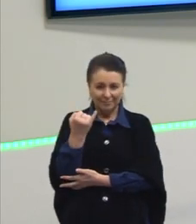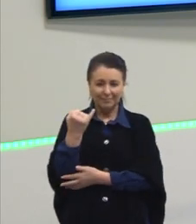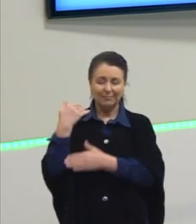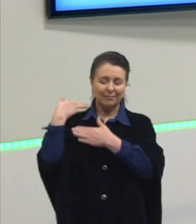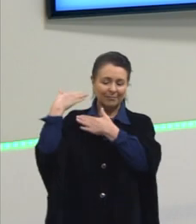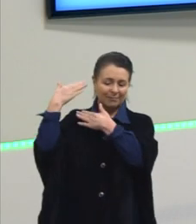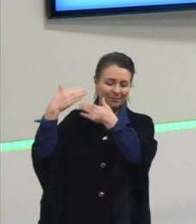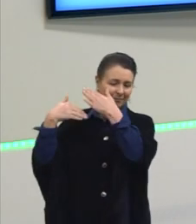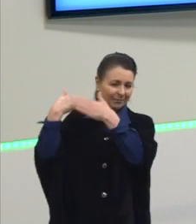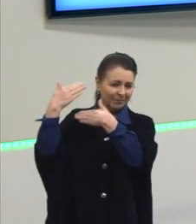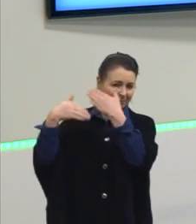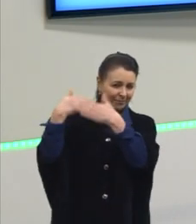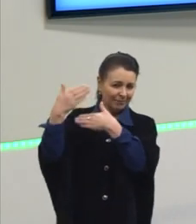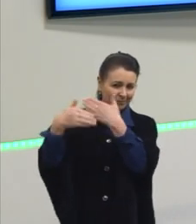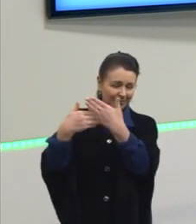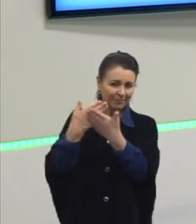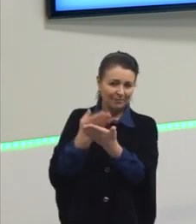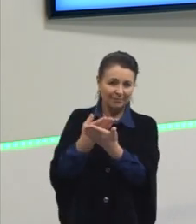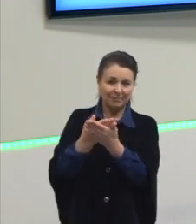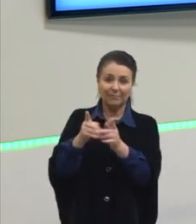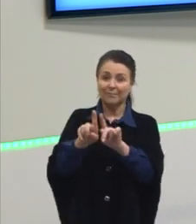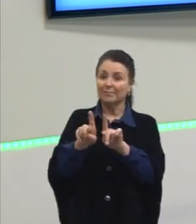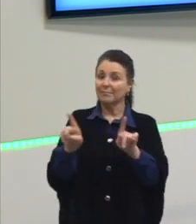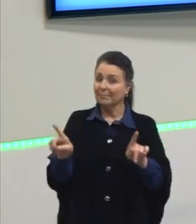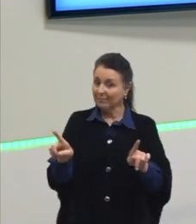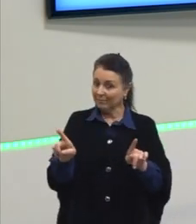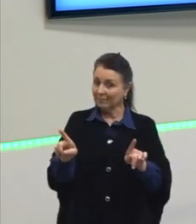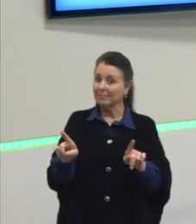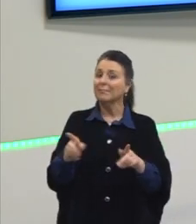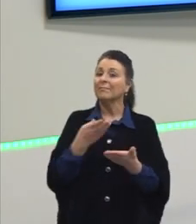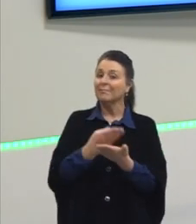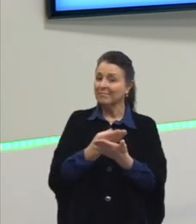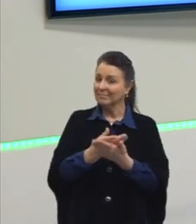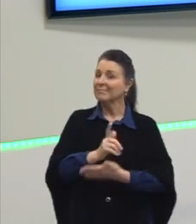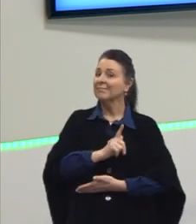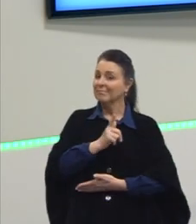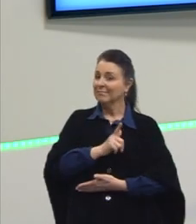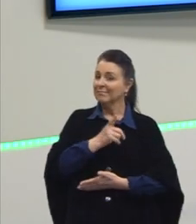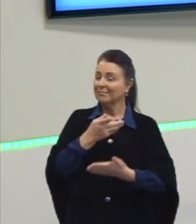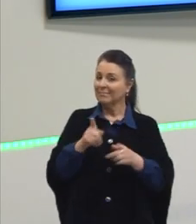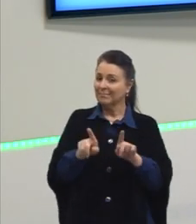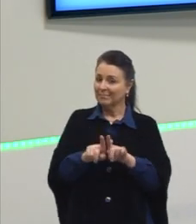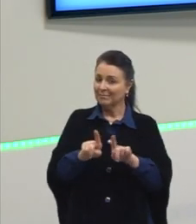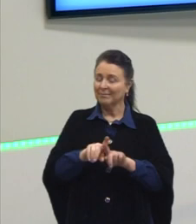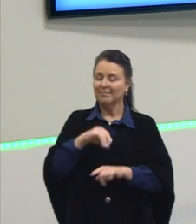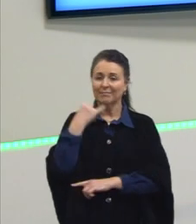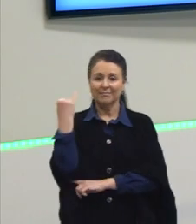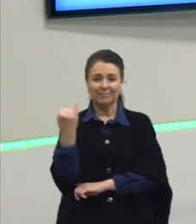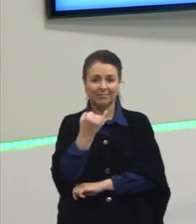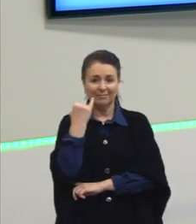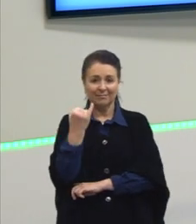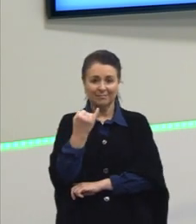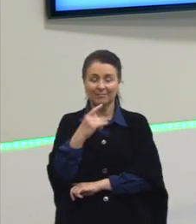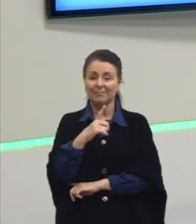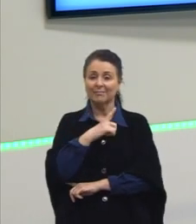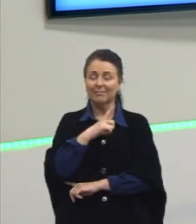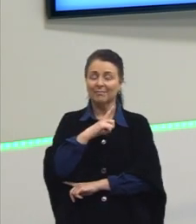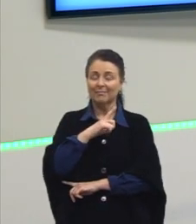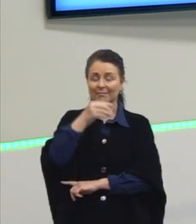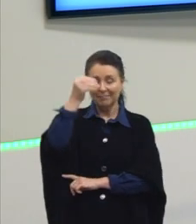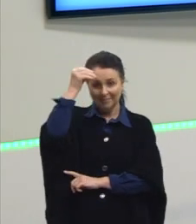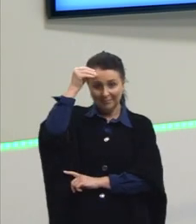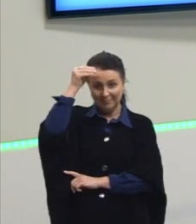longo das nossas aulas. Mas não deixem o estudo da gramática de lado. É importante que vocês tenham esse conhecimento